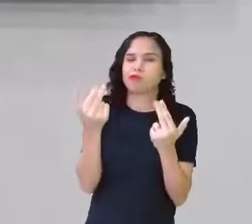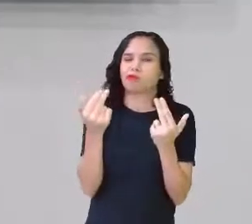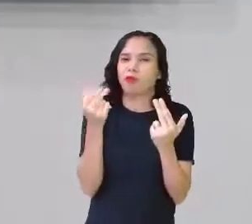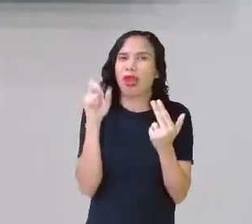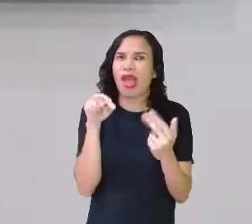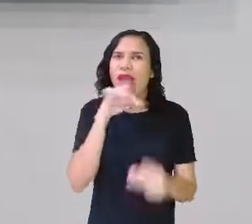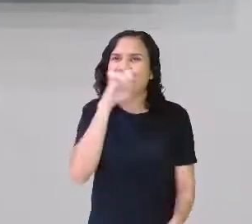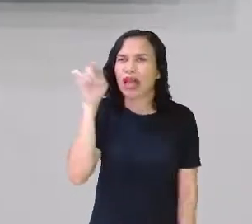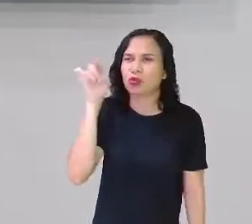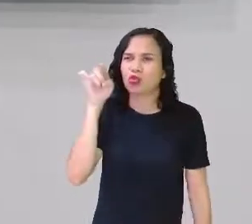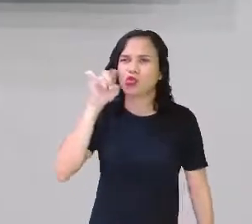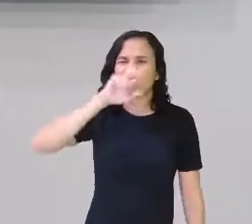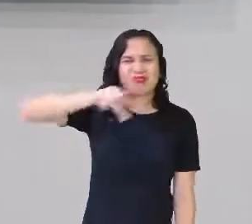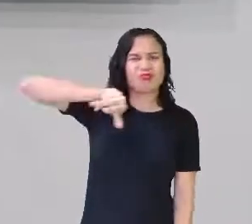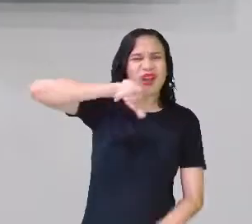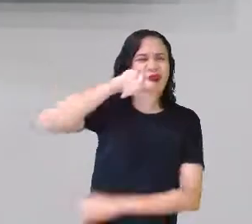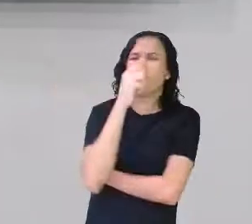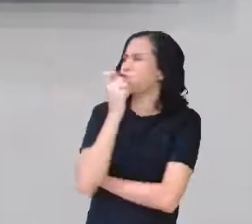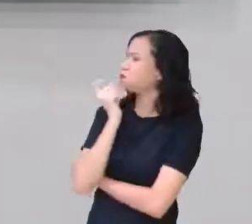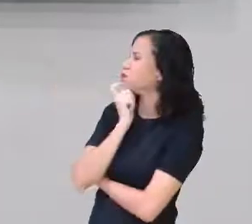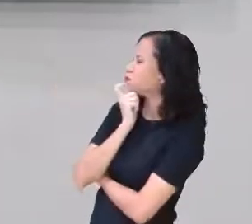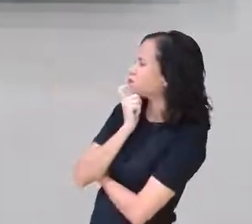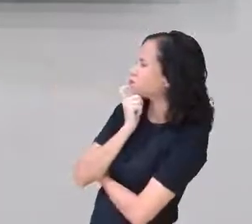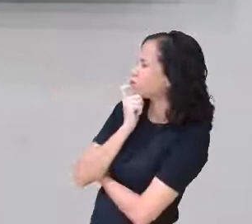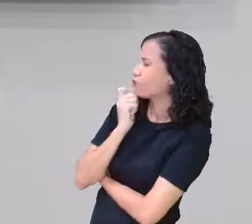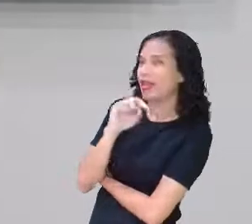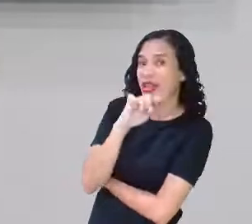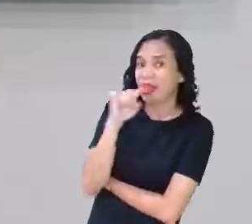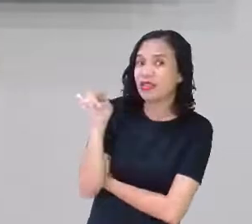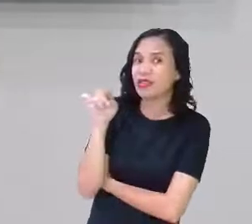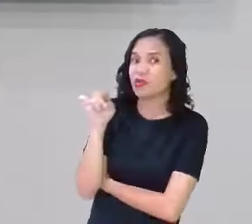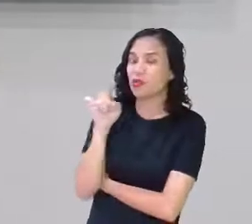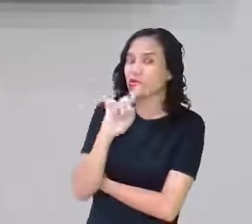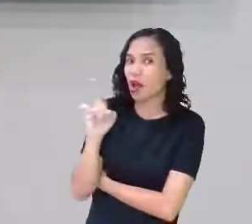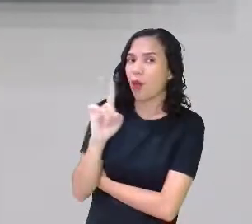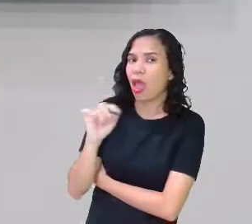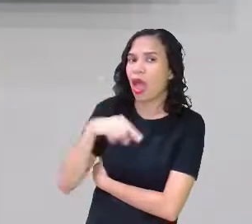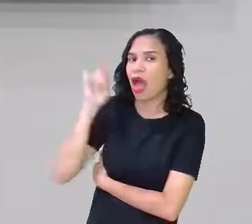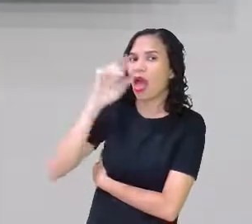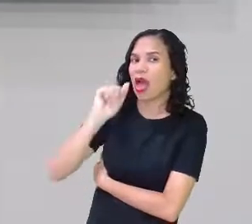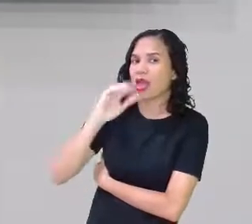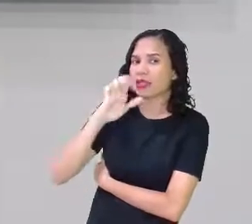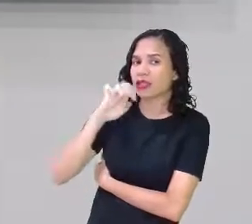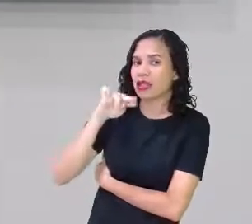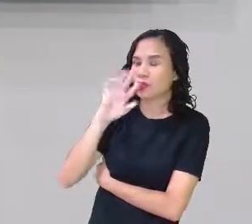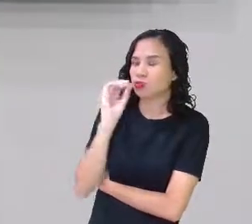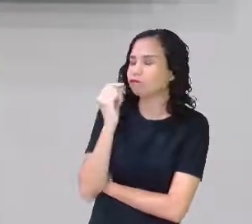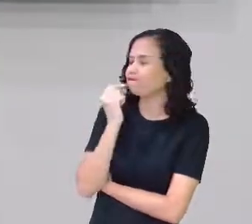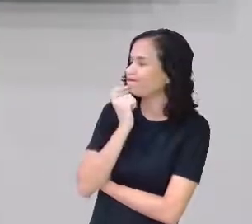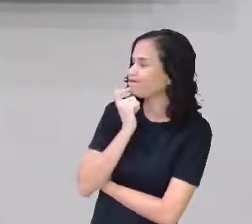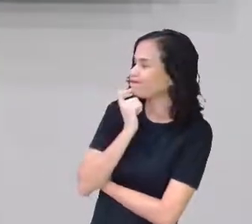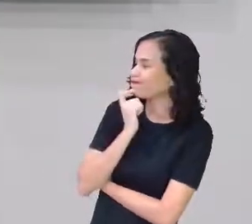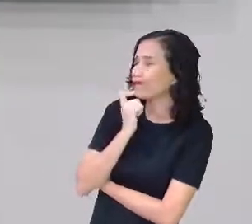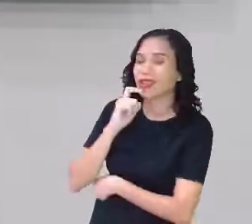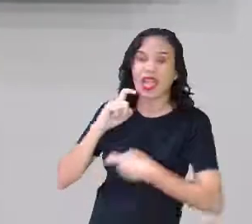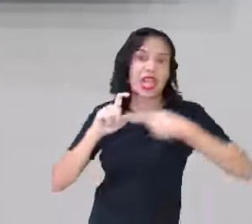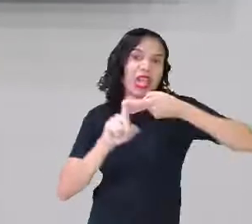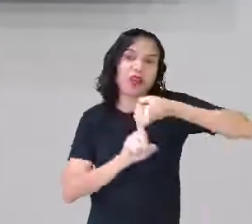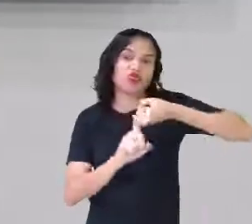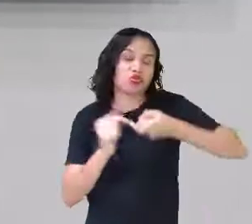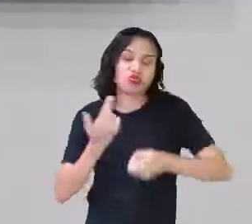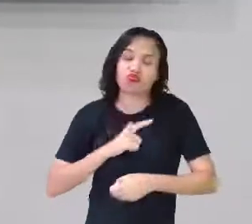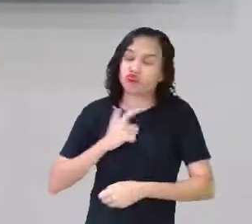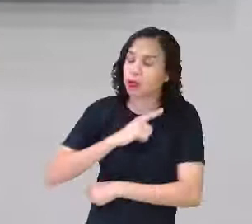que é acento? Não. Não é não, porque tio não é acento. Ele é sinal gráfico. E a palavra caju não tem acento. Então,